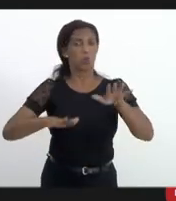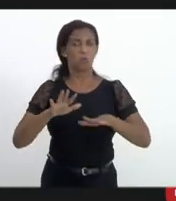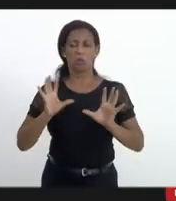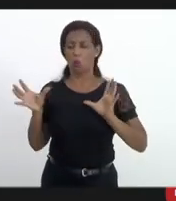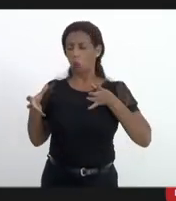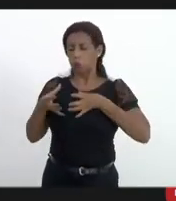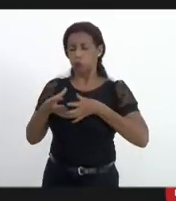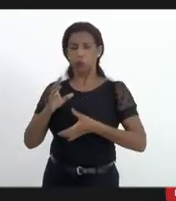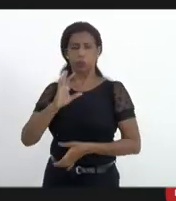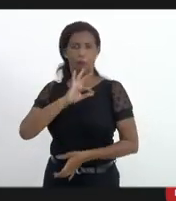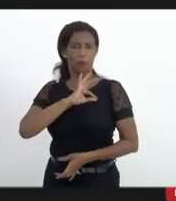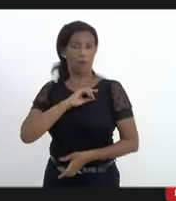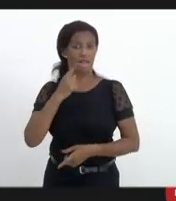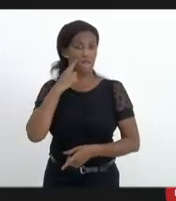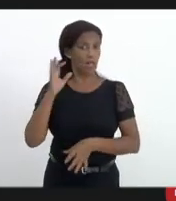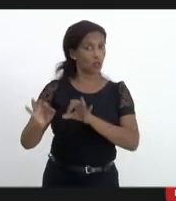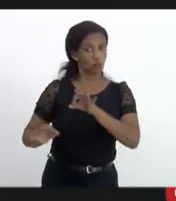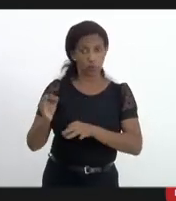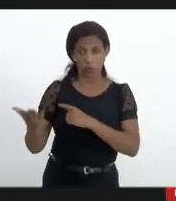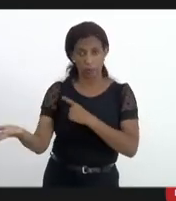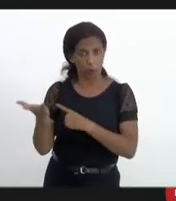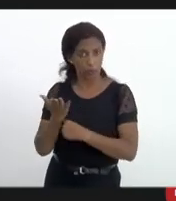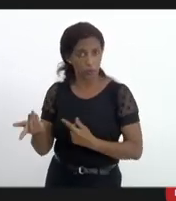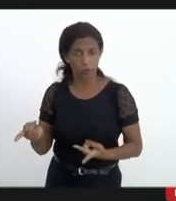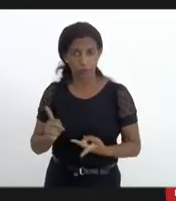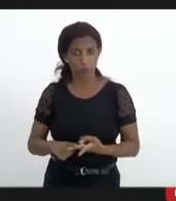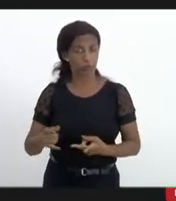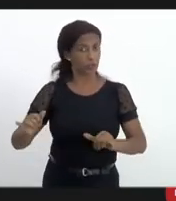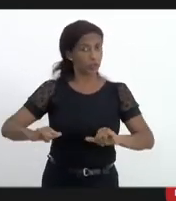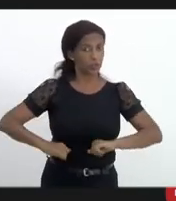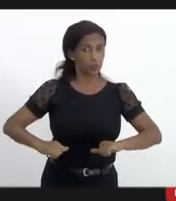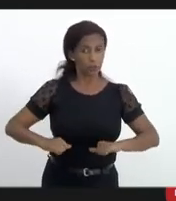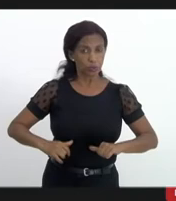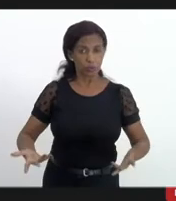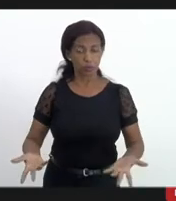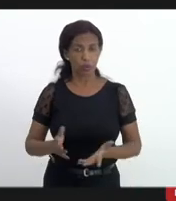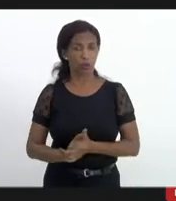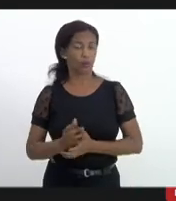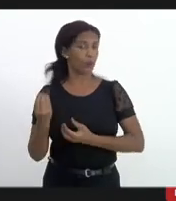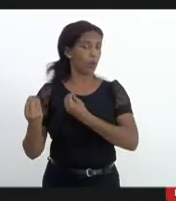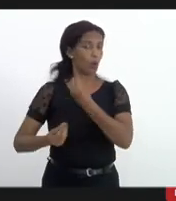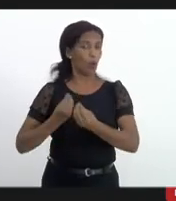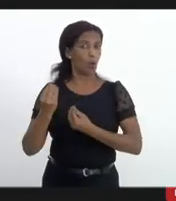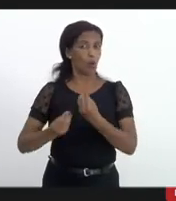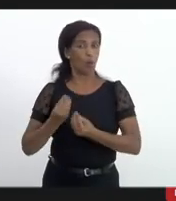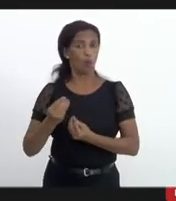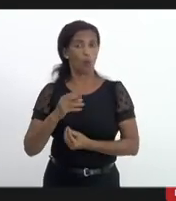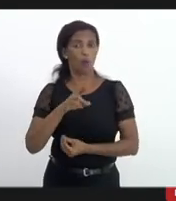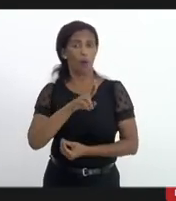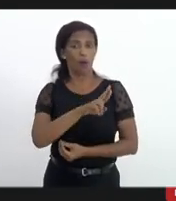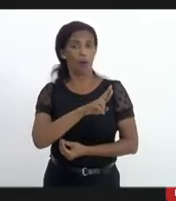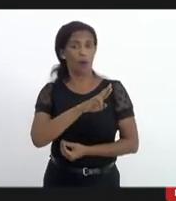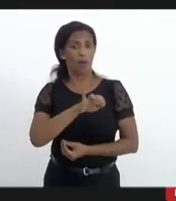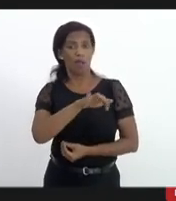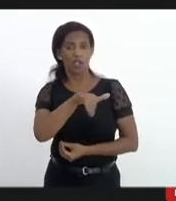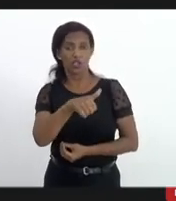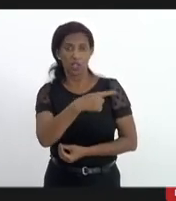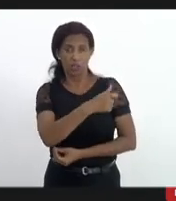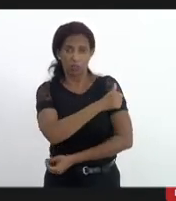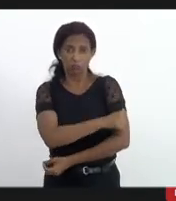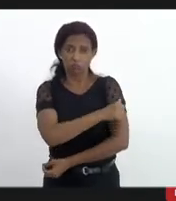nós que a gente vê que a justiça também não colabora que a gente sofre como a Regiane até eu ia responder mas ela saiu